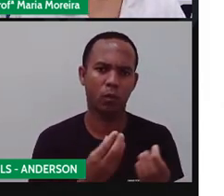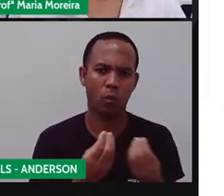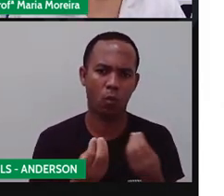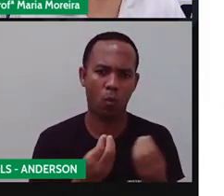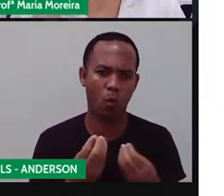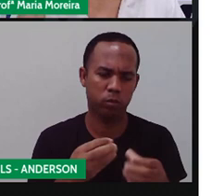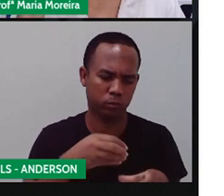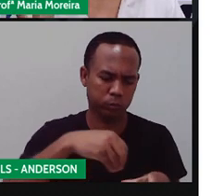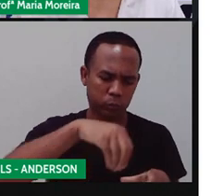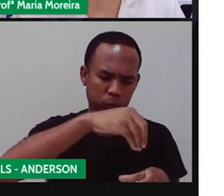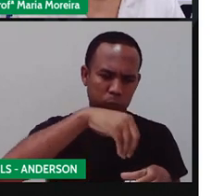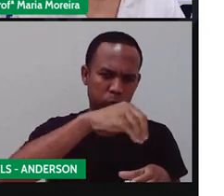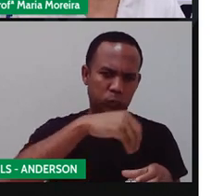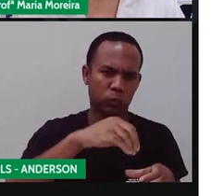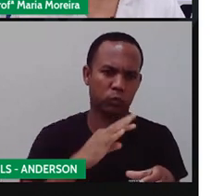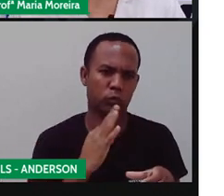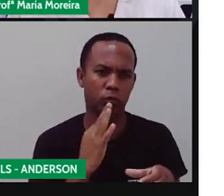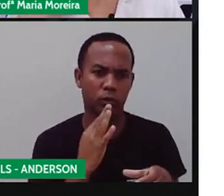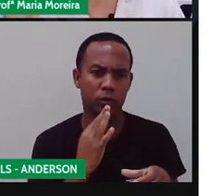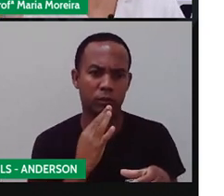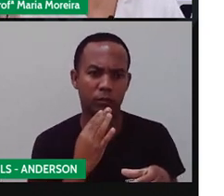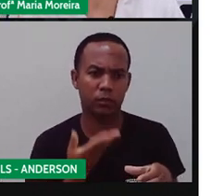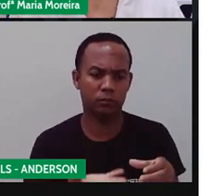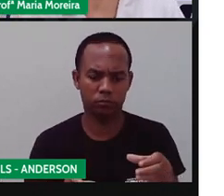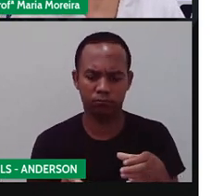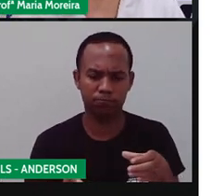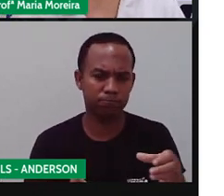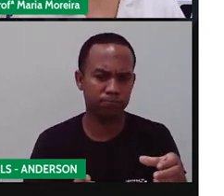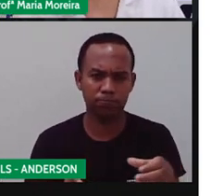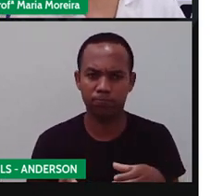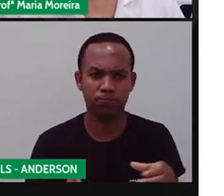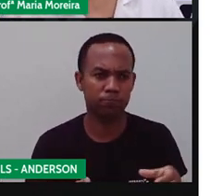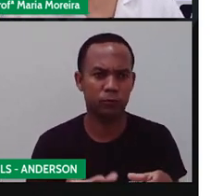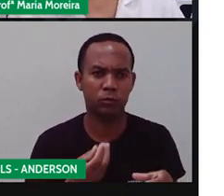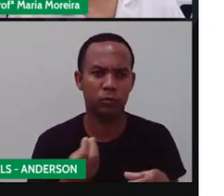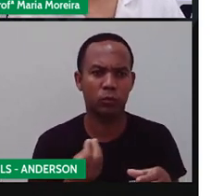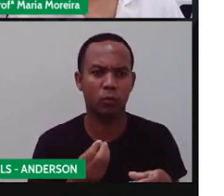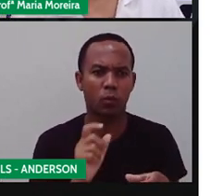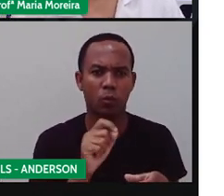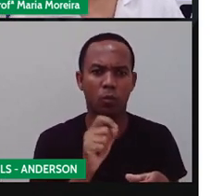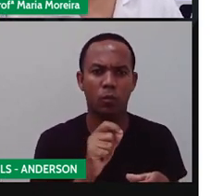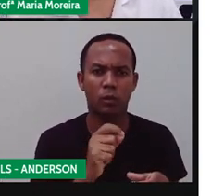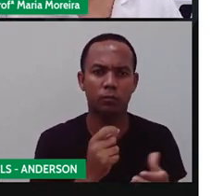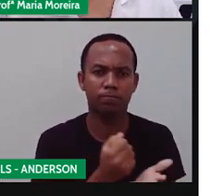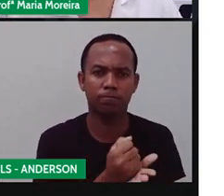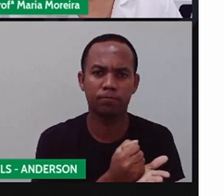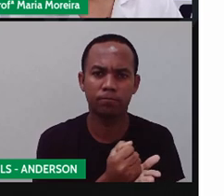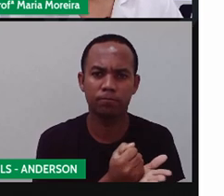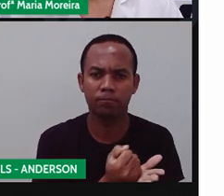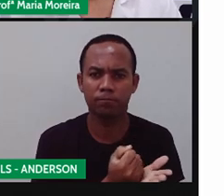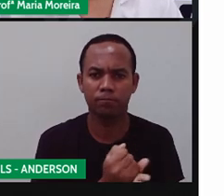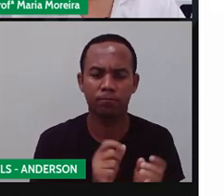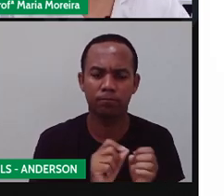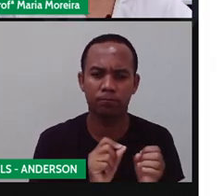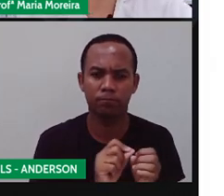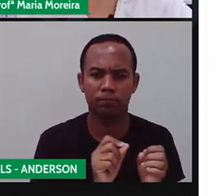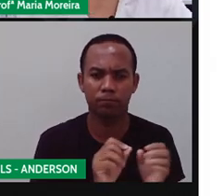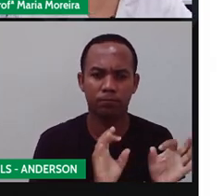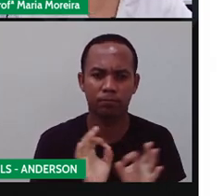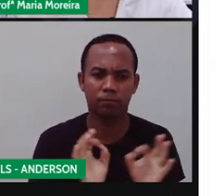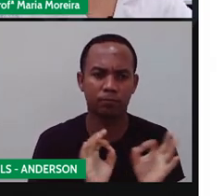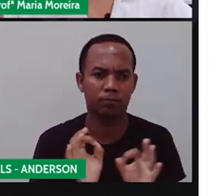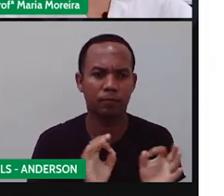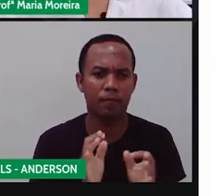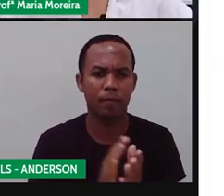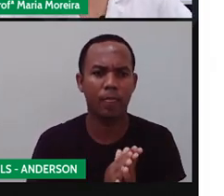incorporaram ao seu acervo de conhecimento, né? As ervas que eles utilizavam, aquilo que eles encontraram aqui. Então, olha, não